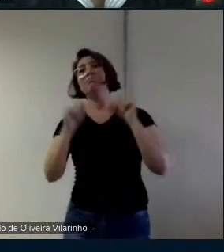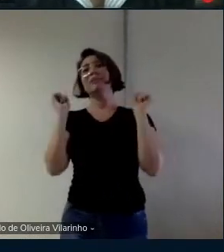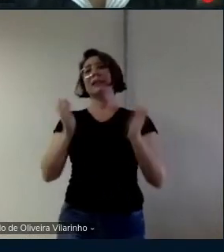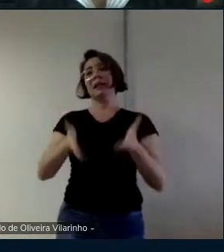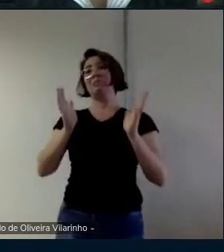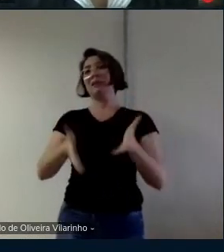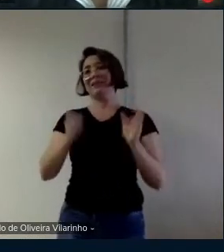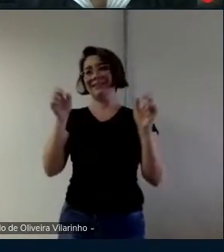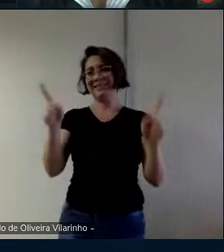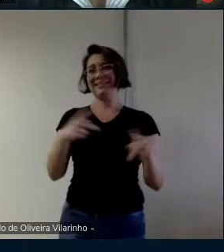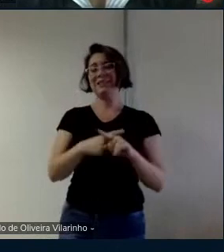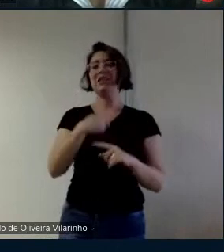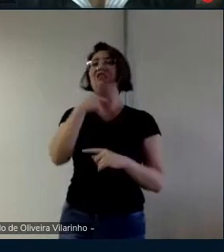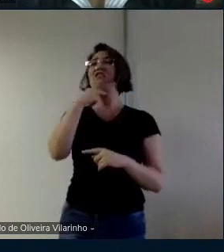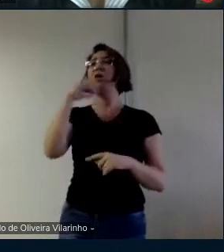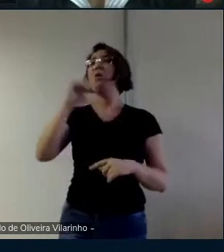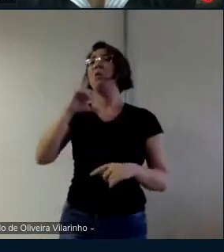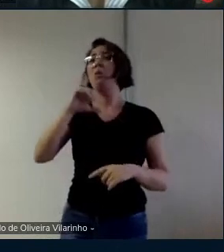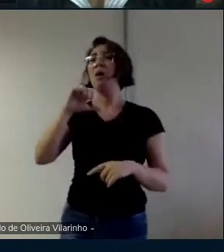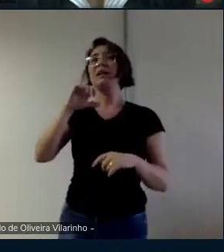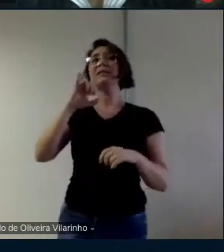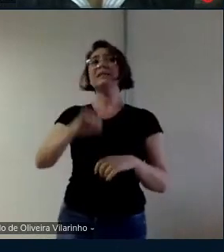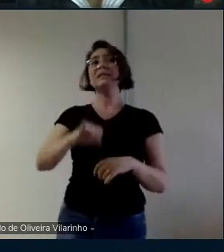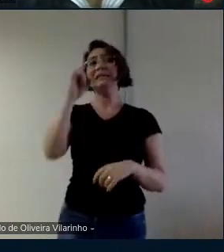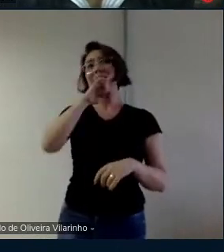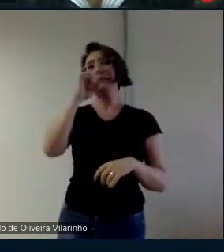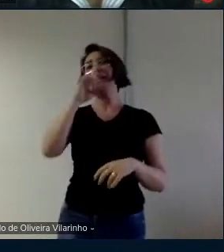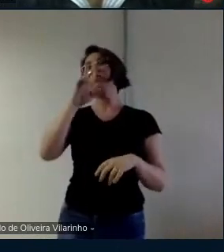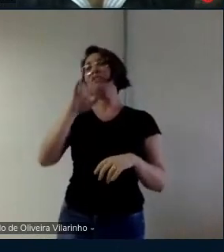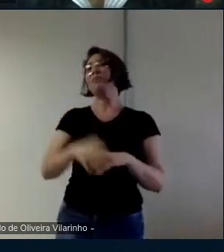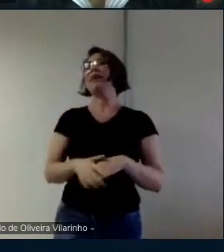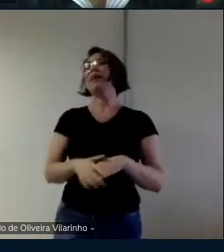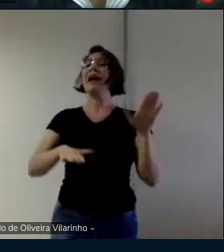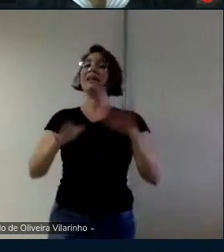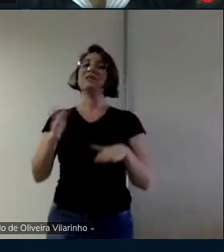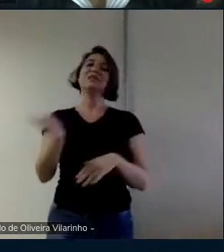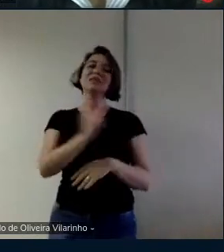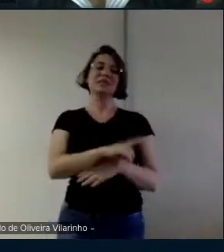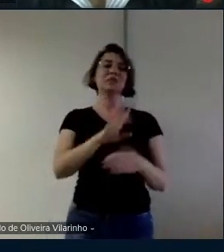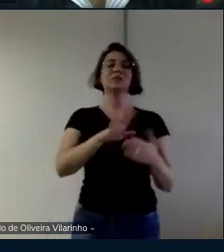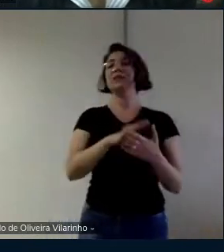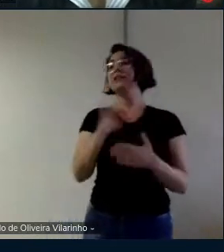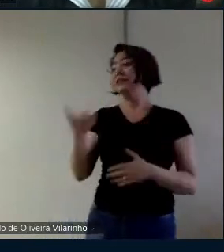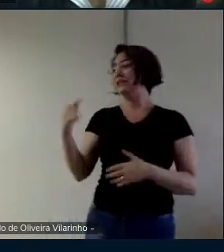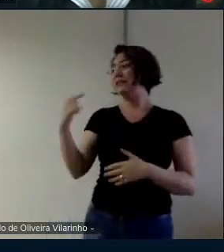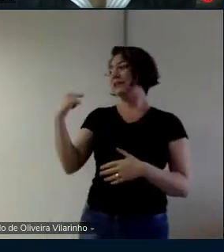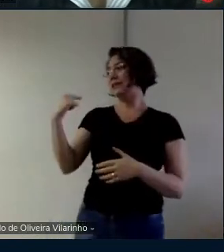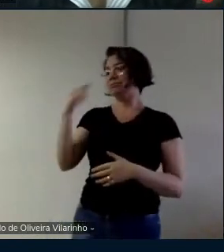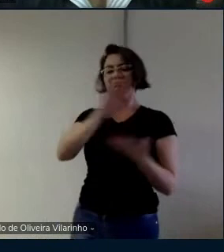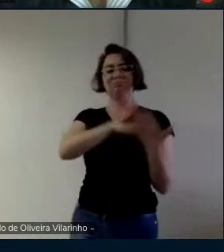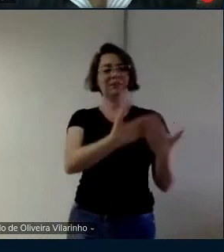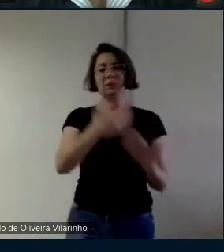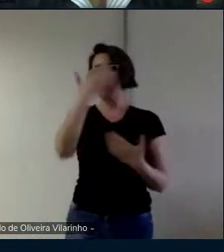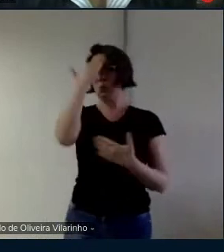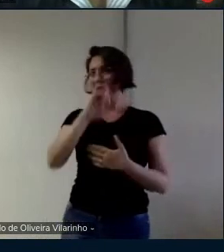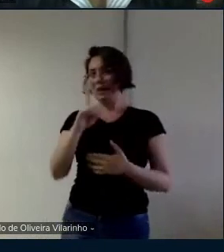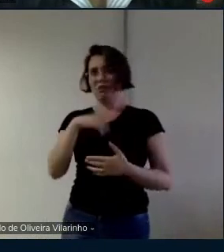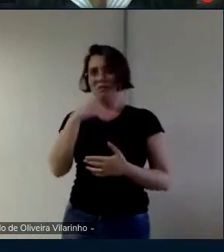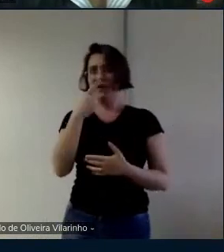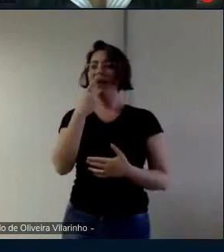conseguiu mais ou menos de vez em quando o interculte fazia assim aqui também se tiver problema é só vocês falarem porque